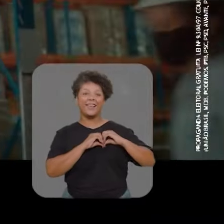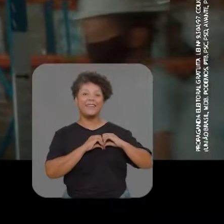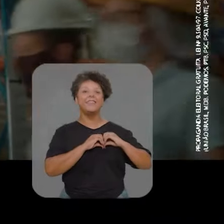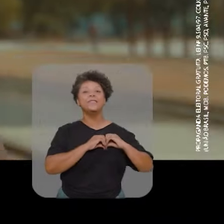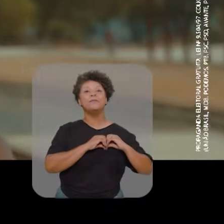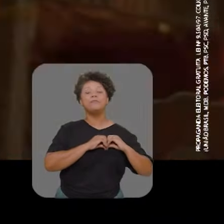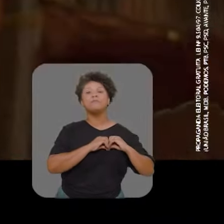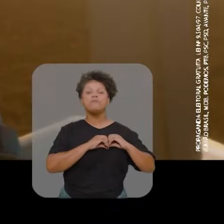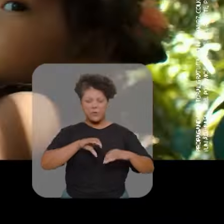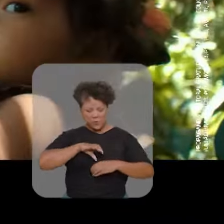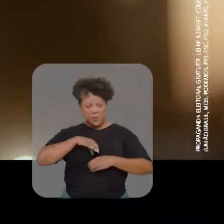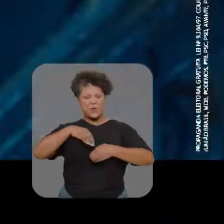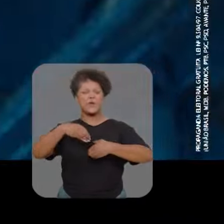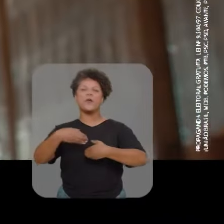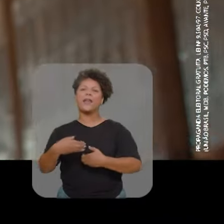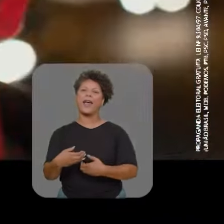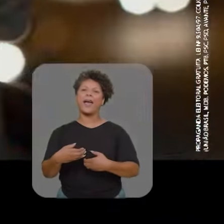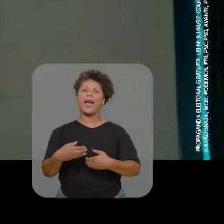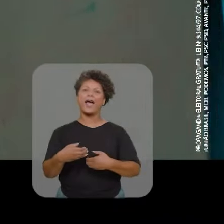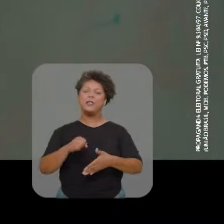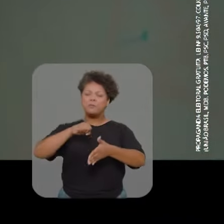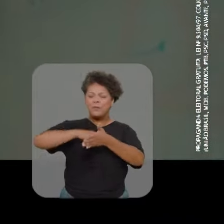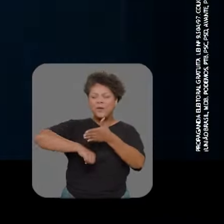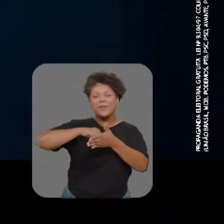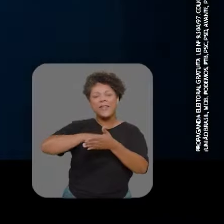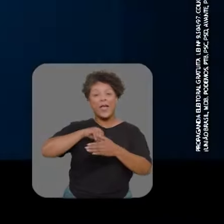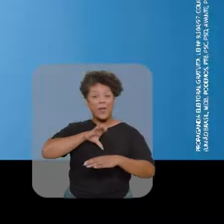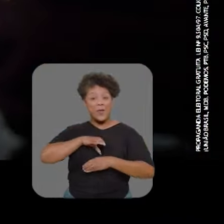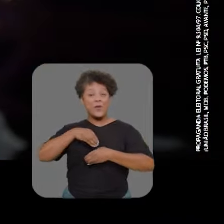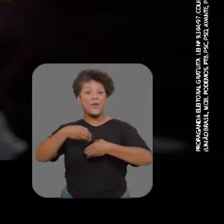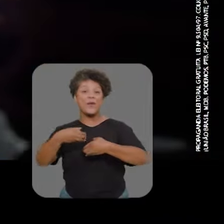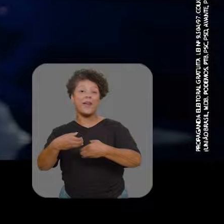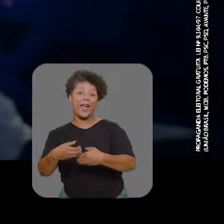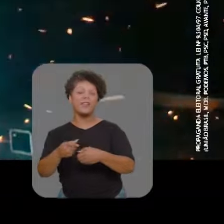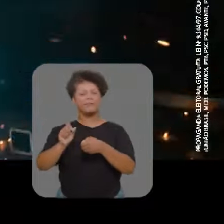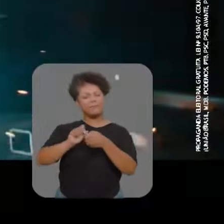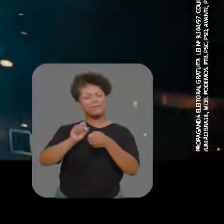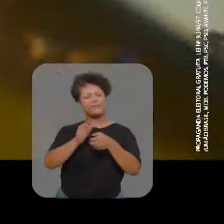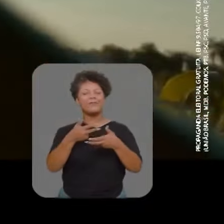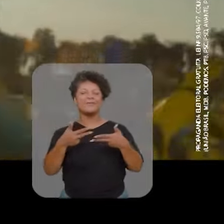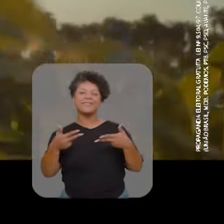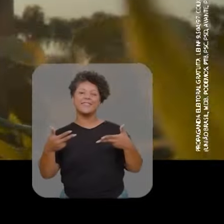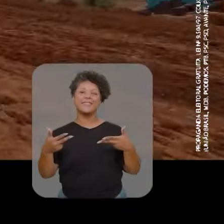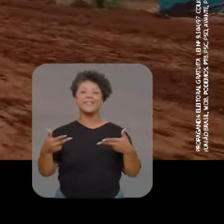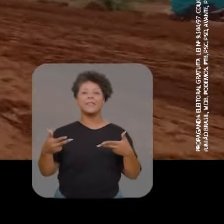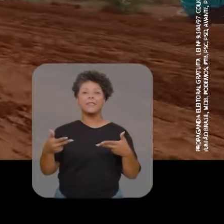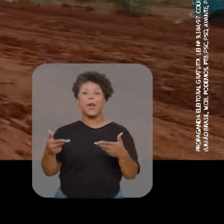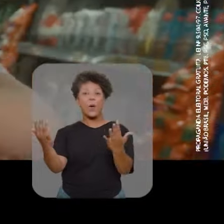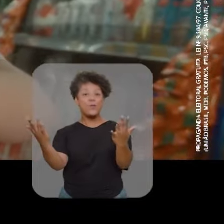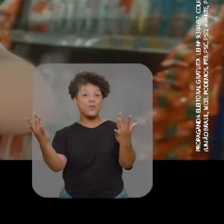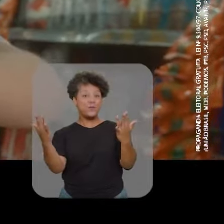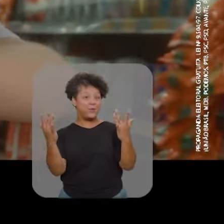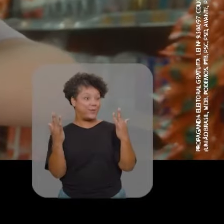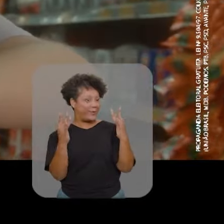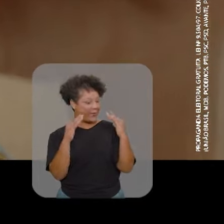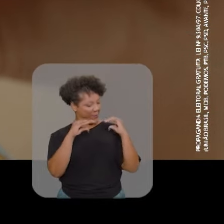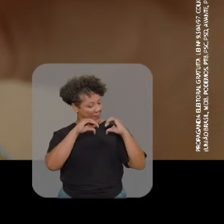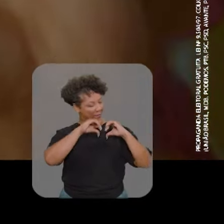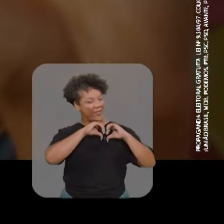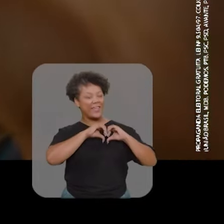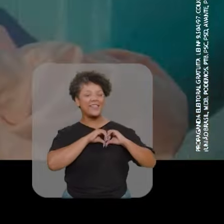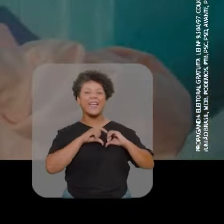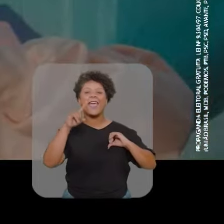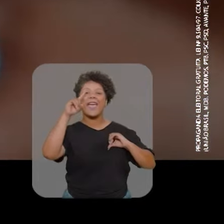de tanta gente Coragem pra lutar Coragem pra fazer Um